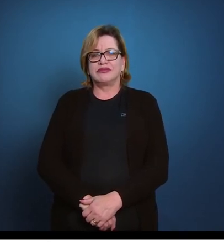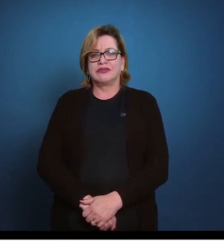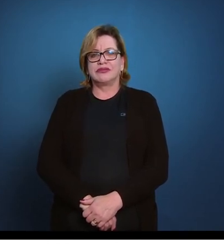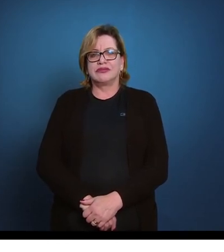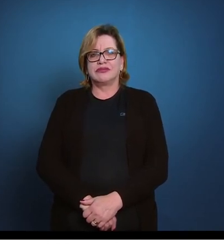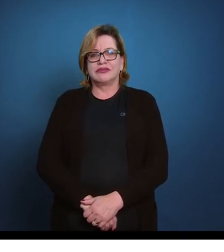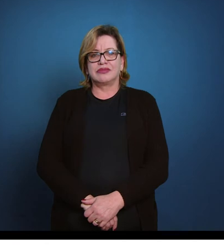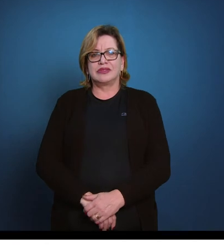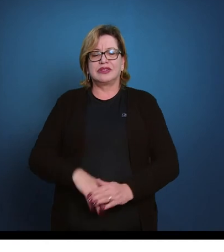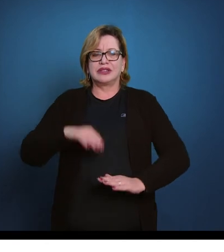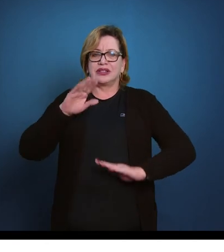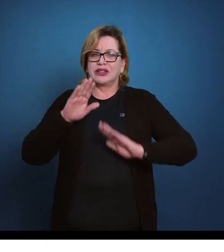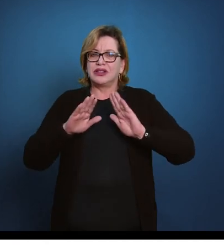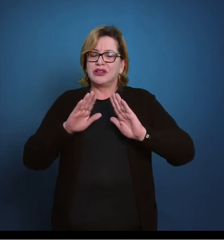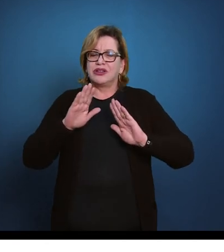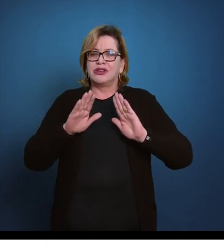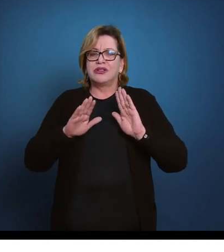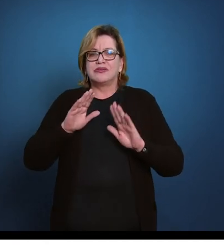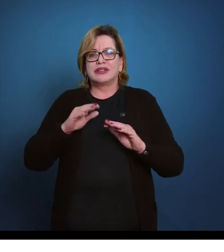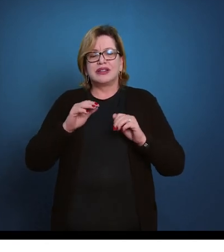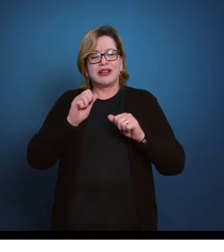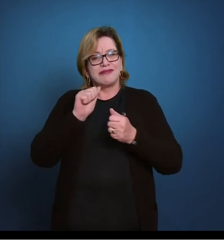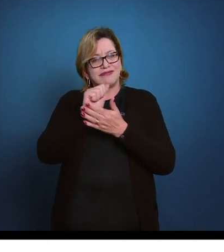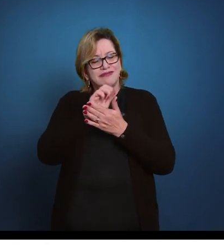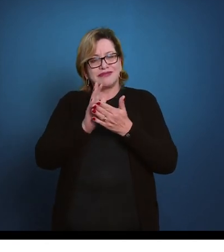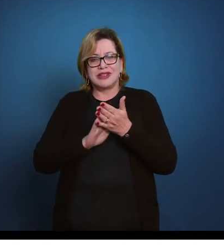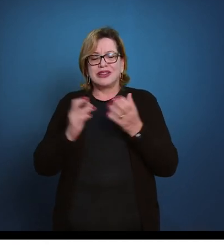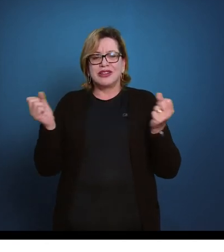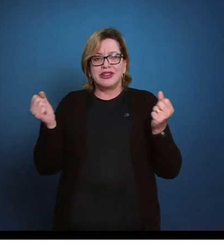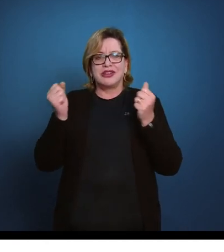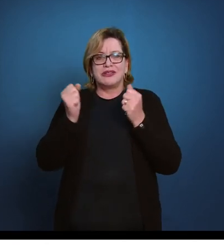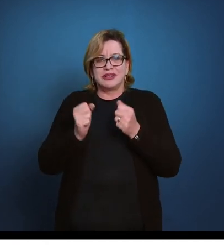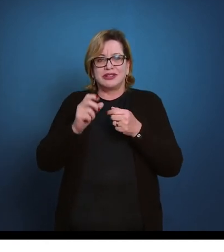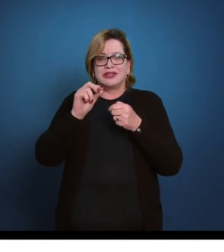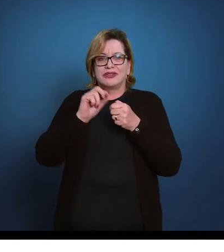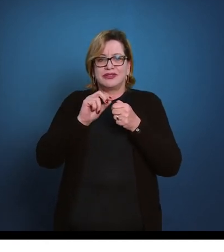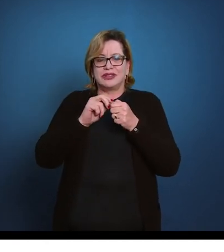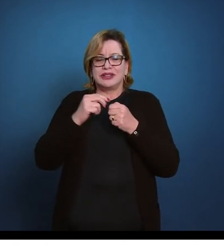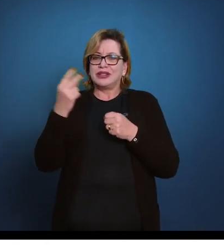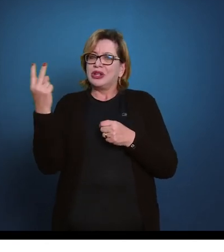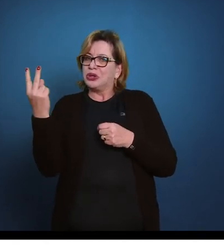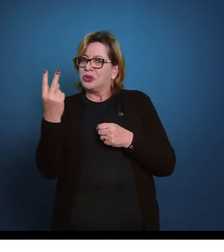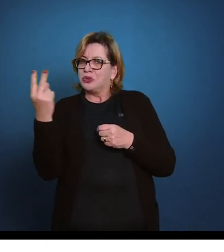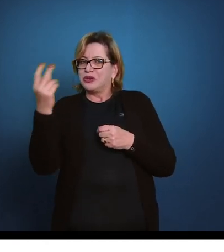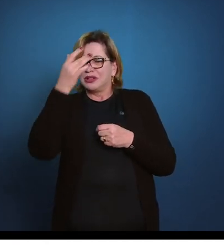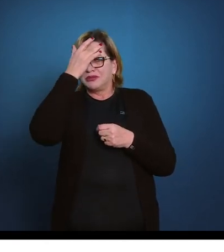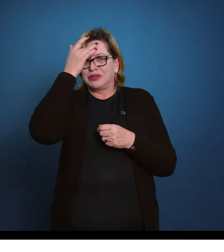E alguns exercícios que podem ser também realizados em duplas.